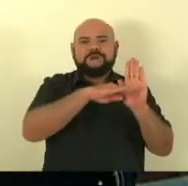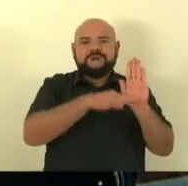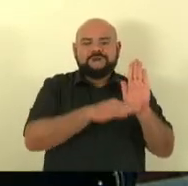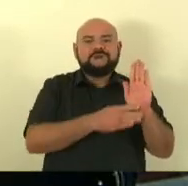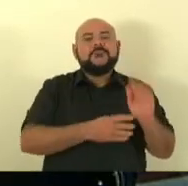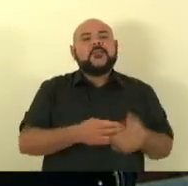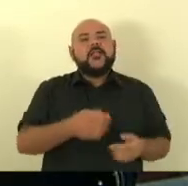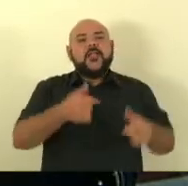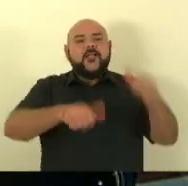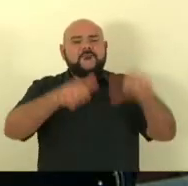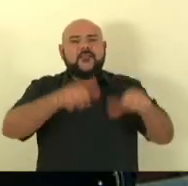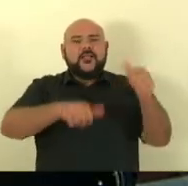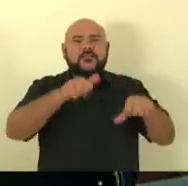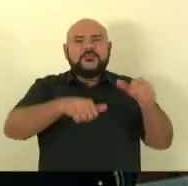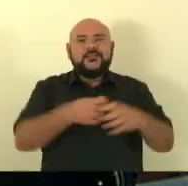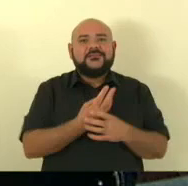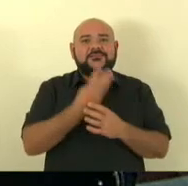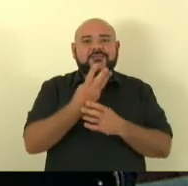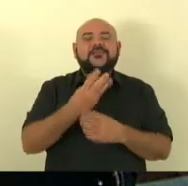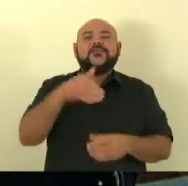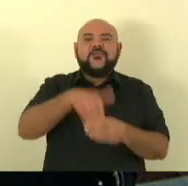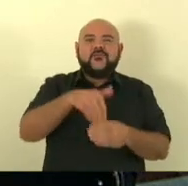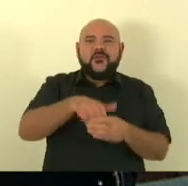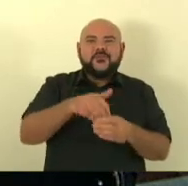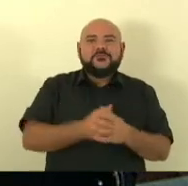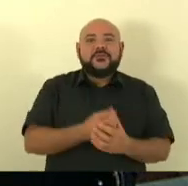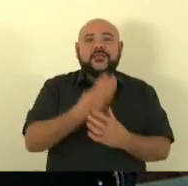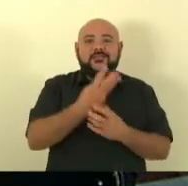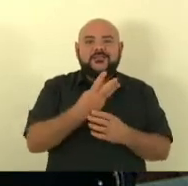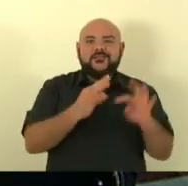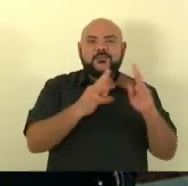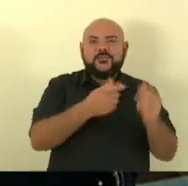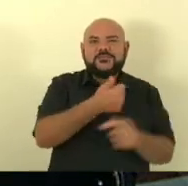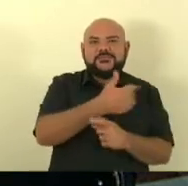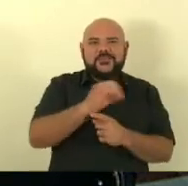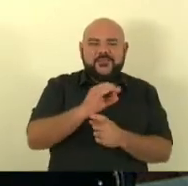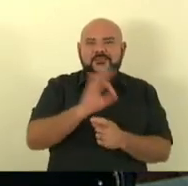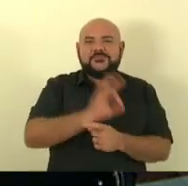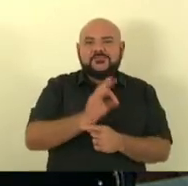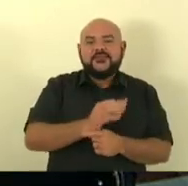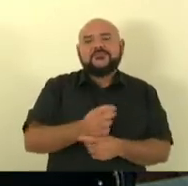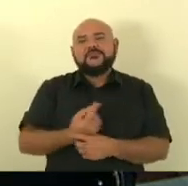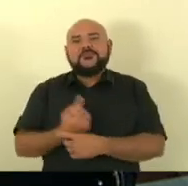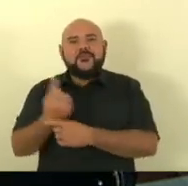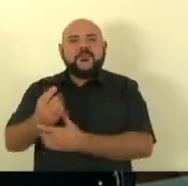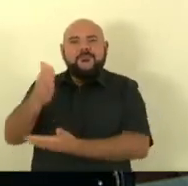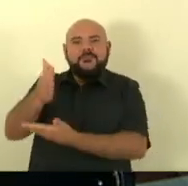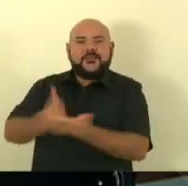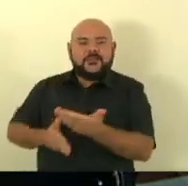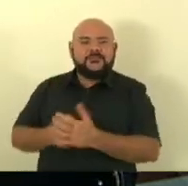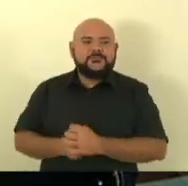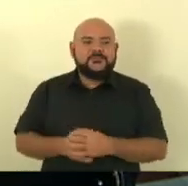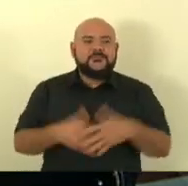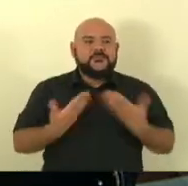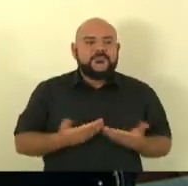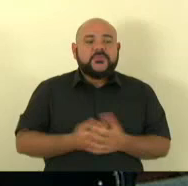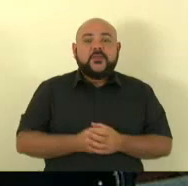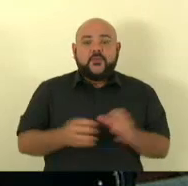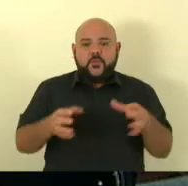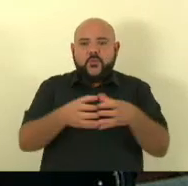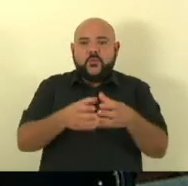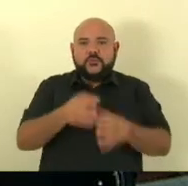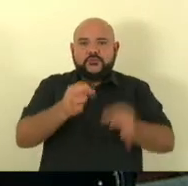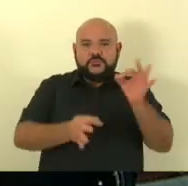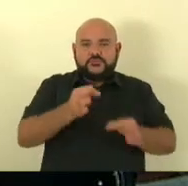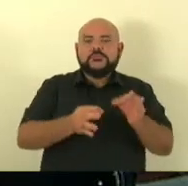analisados três vetos do Governo do Estado, dois totais e um parcial. Para análise desses vetos, a Comissão de Constituição e Justiça precisa